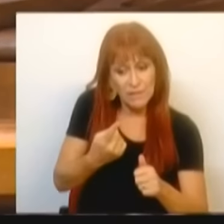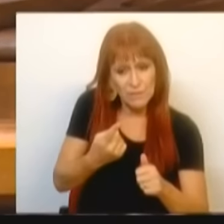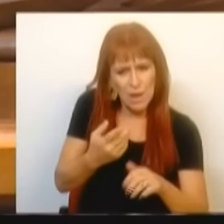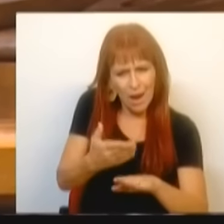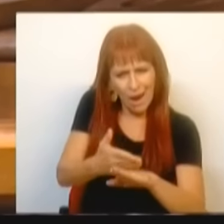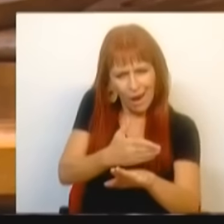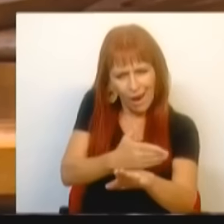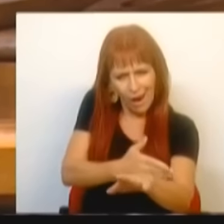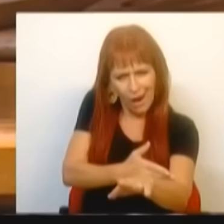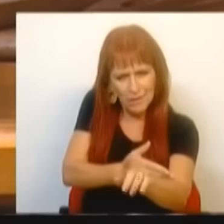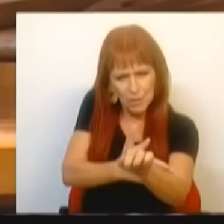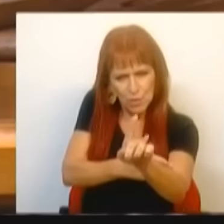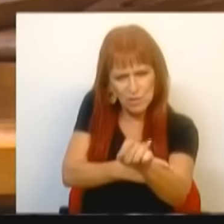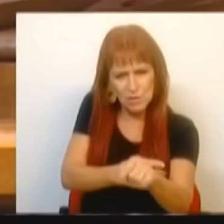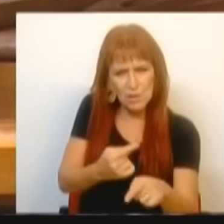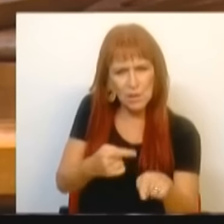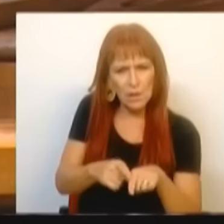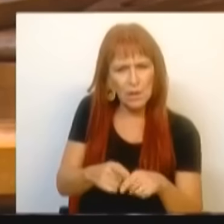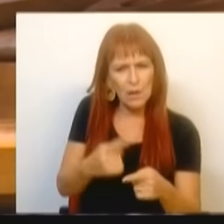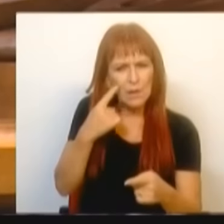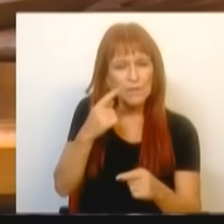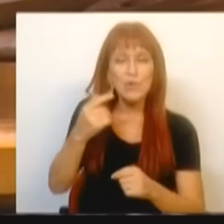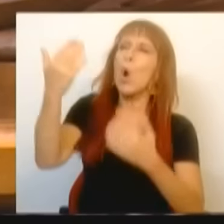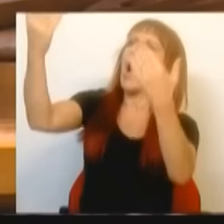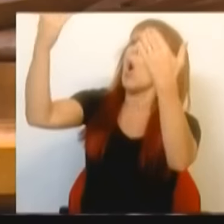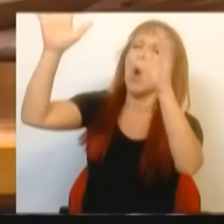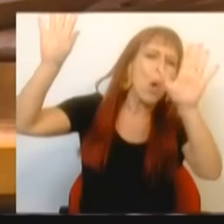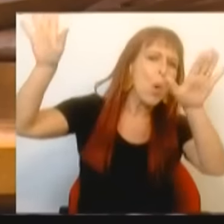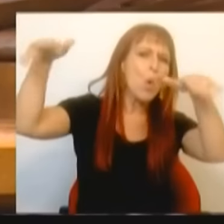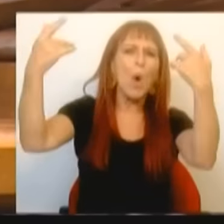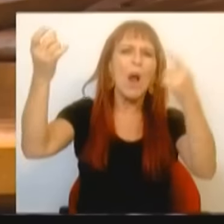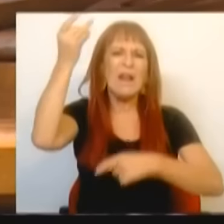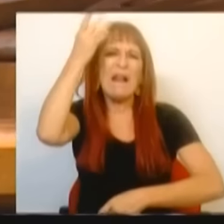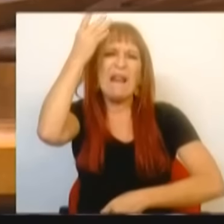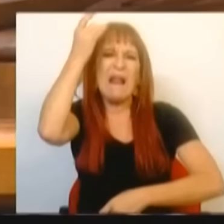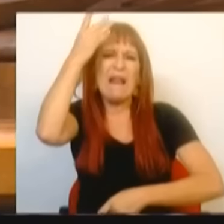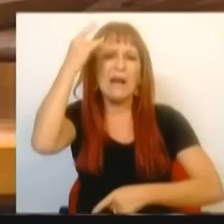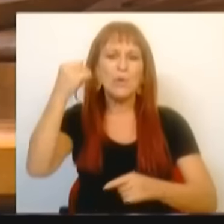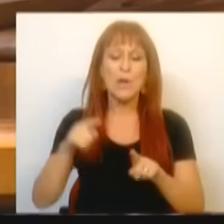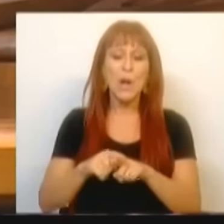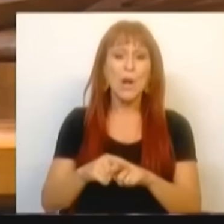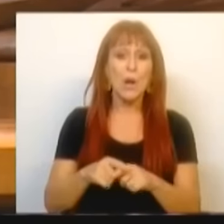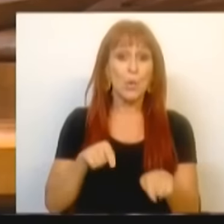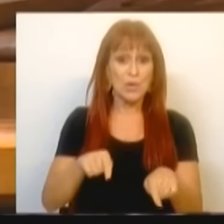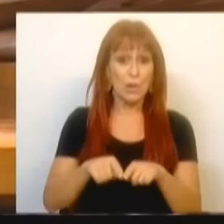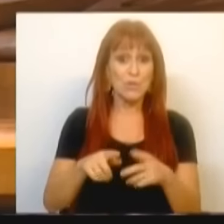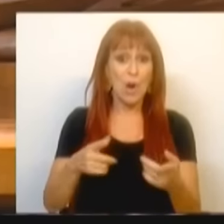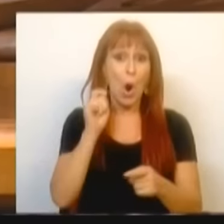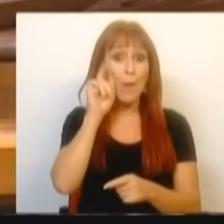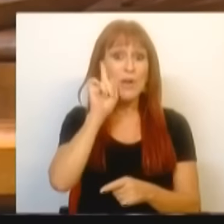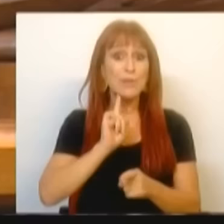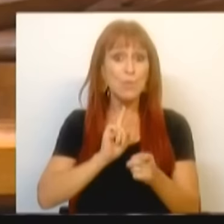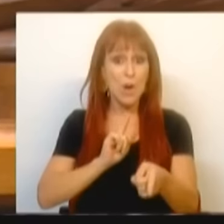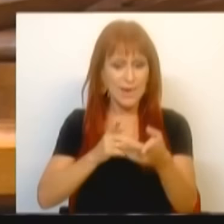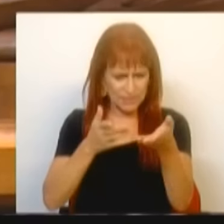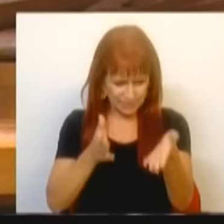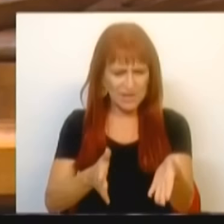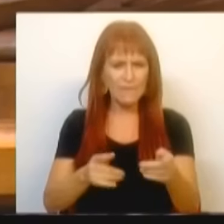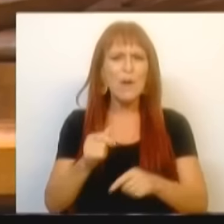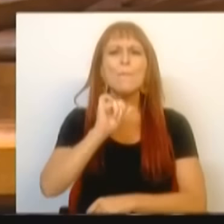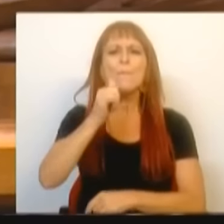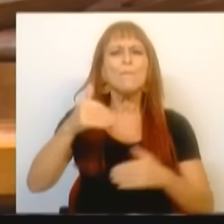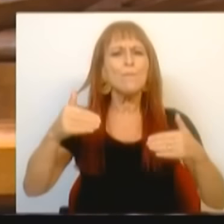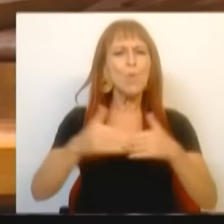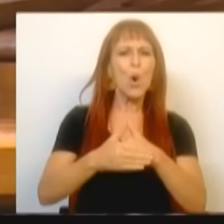de edificarmos ou louvarmos qualquer bandidagem, devíamos prestar homenagem a estes homens e mulheres que morreram